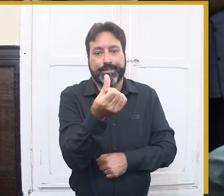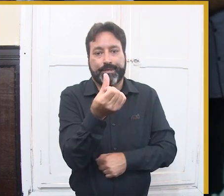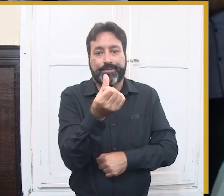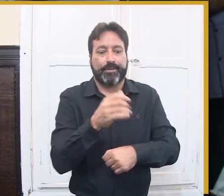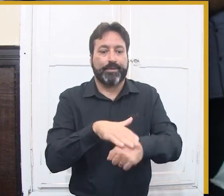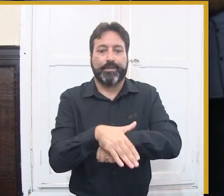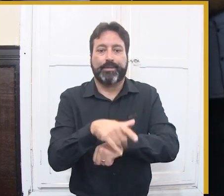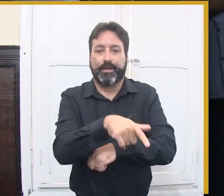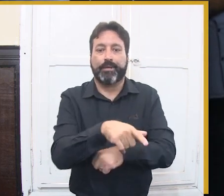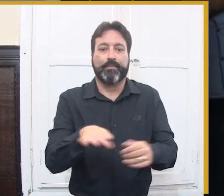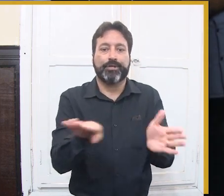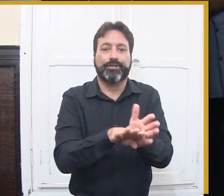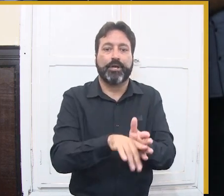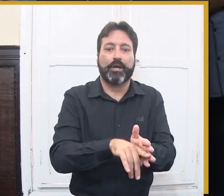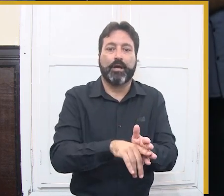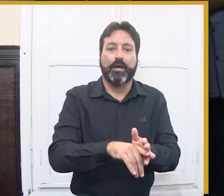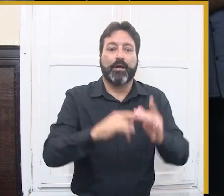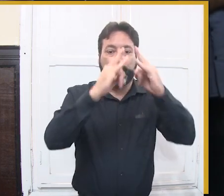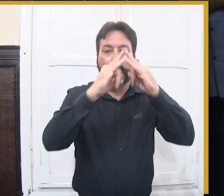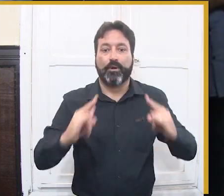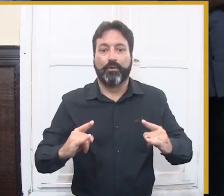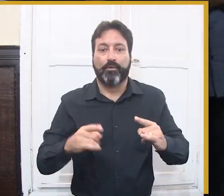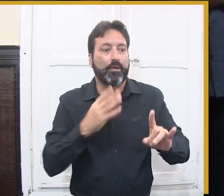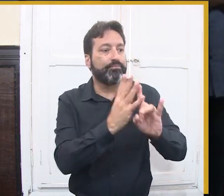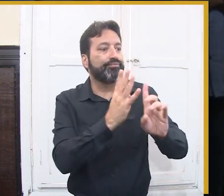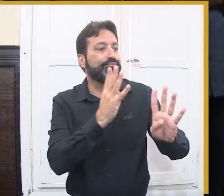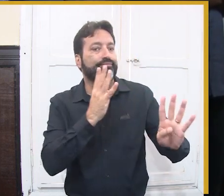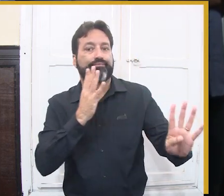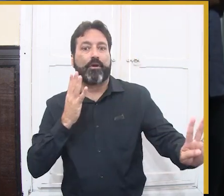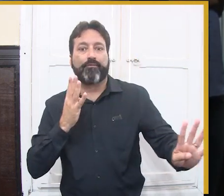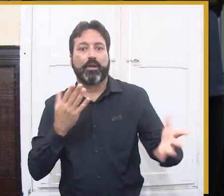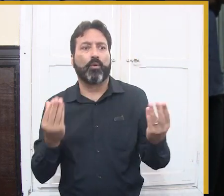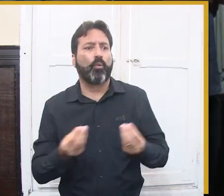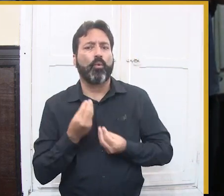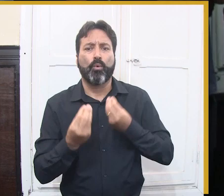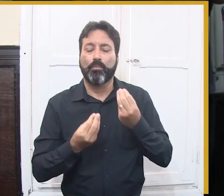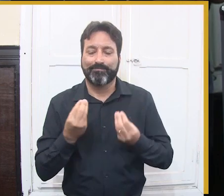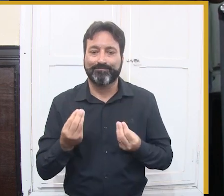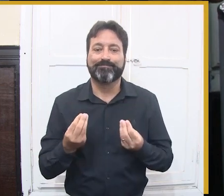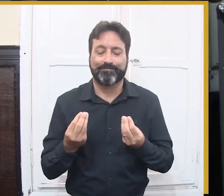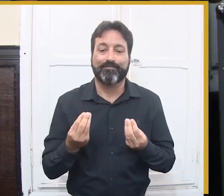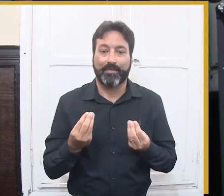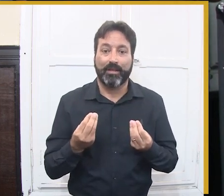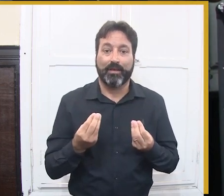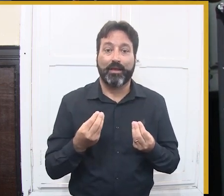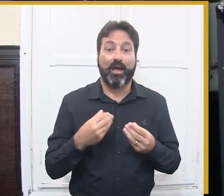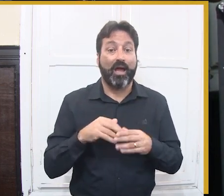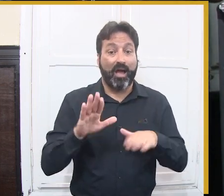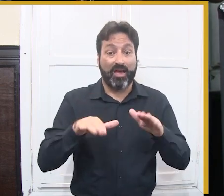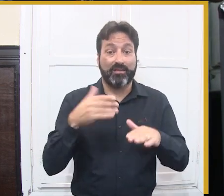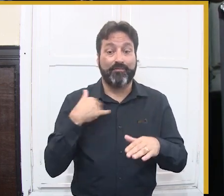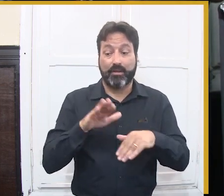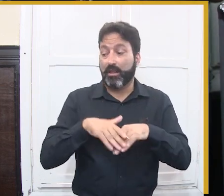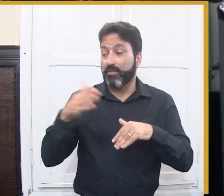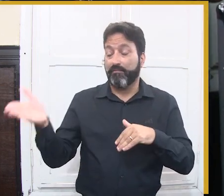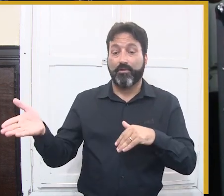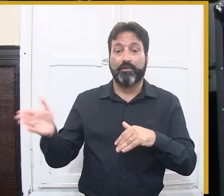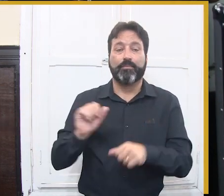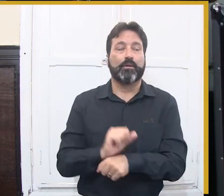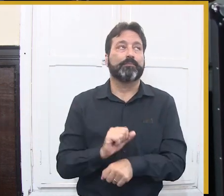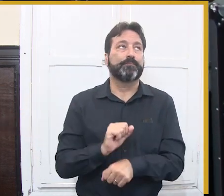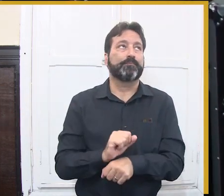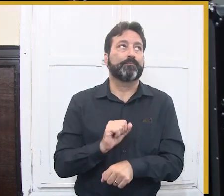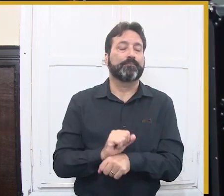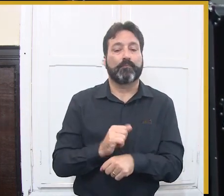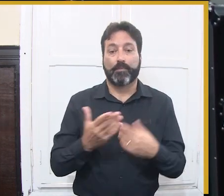do interior de São Paulo. Imagina eles virem para cá e para jantar com a família precisarem chegar